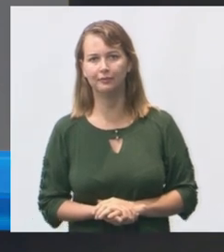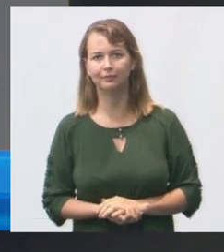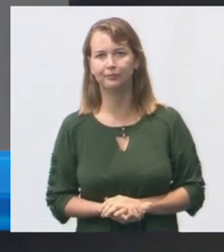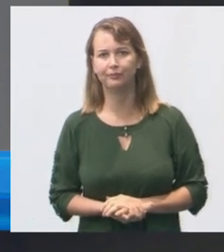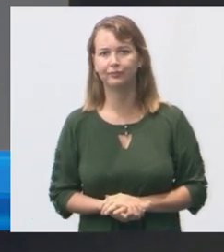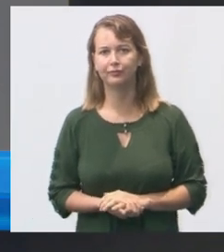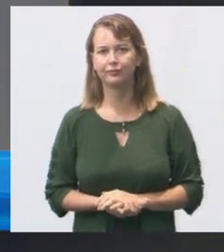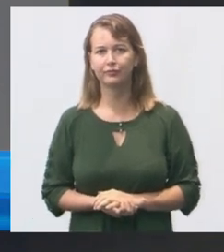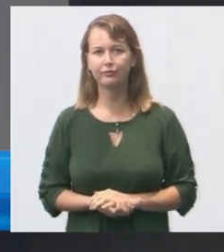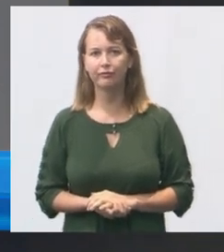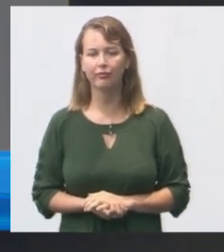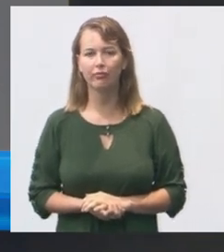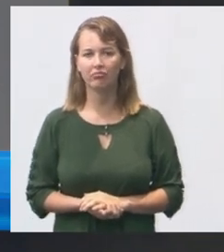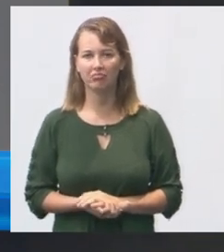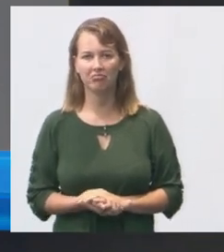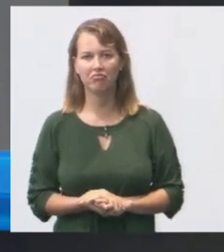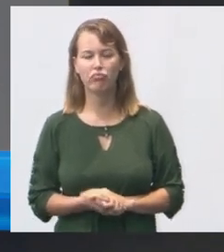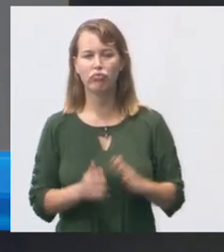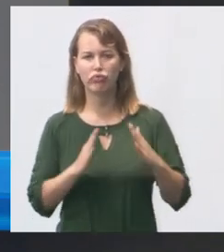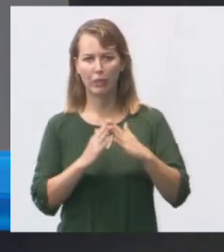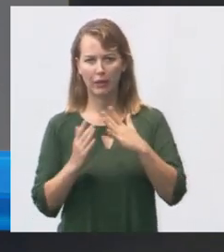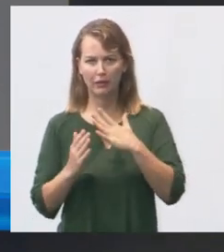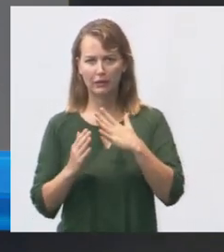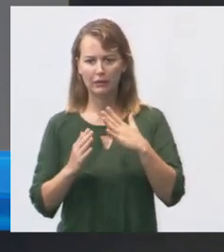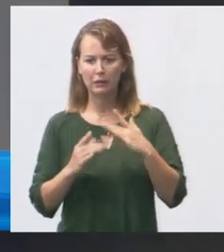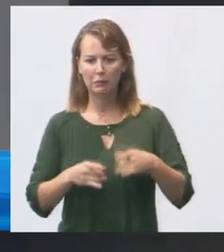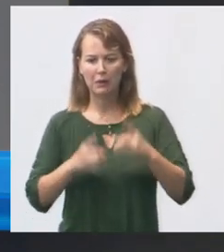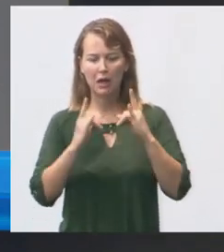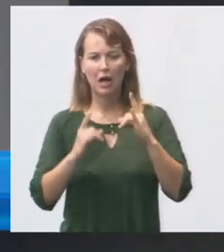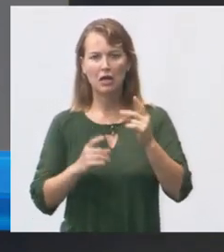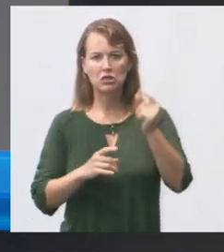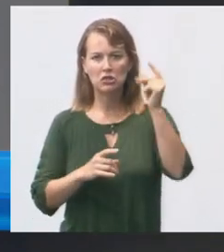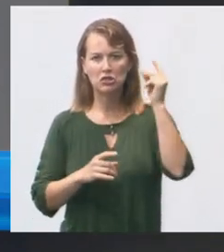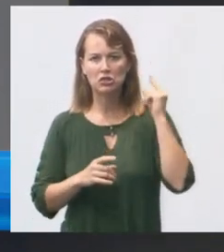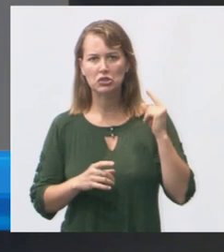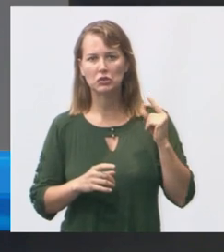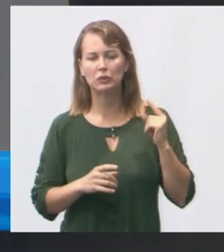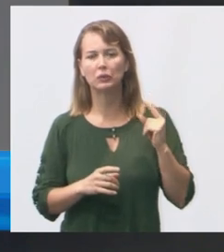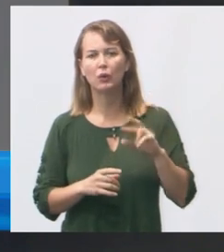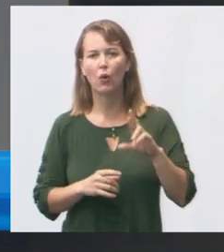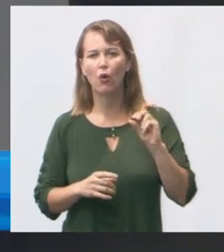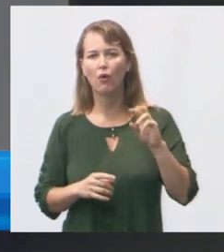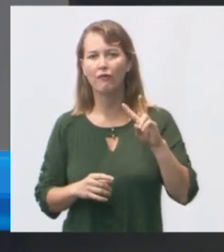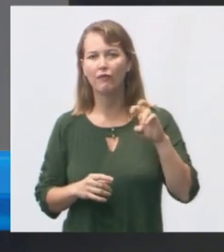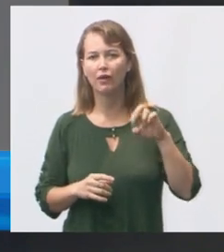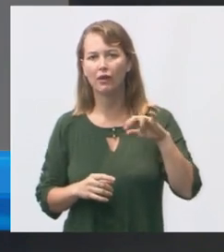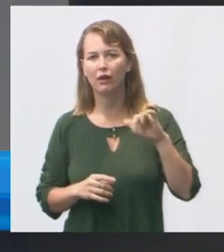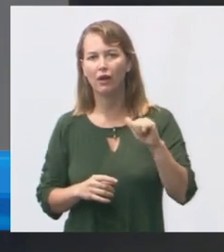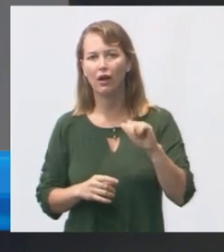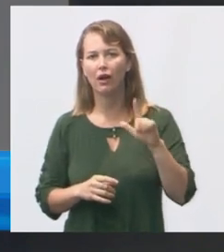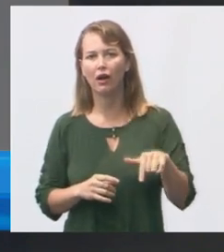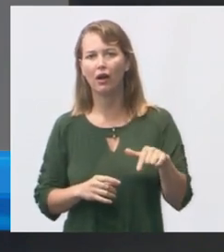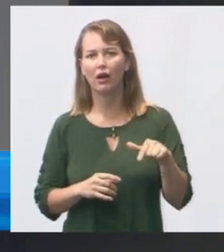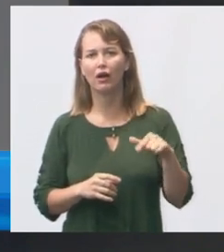funcionamento num imóvel antigo com dois pavimentos são dez consultórios a Rovena é a diretora